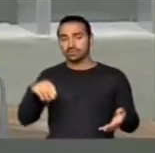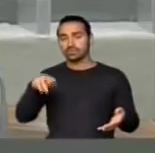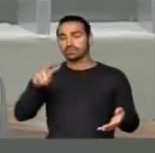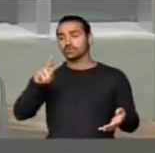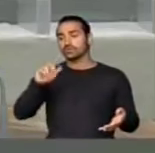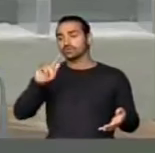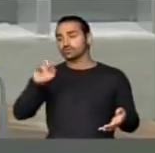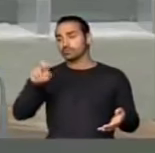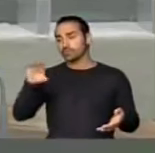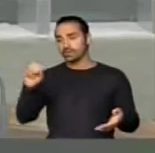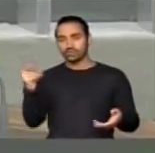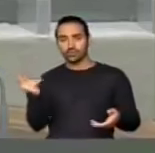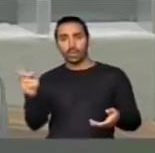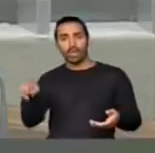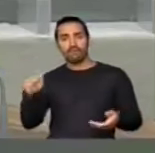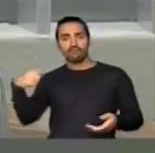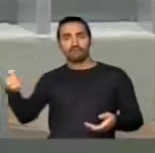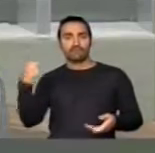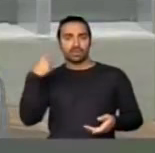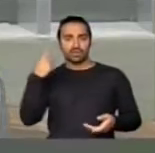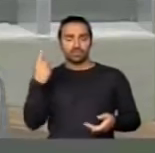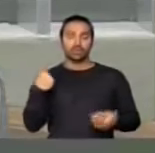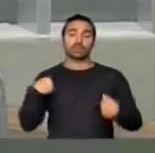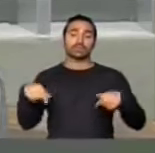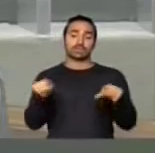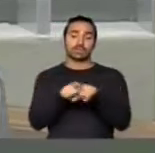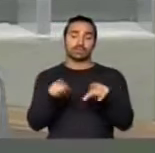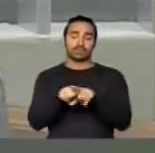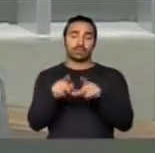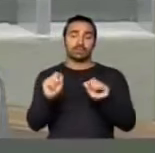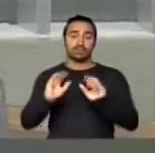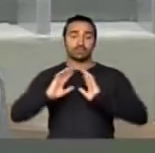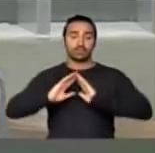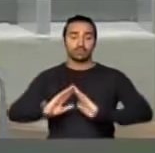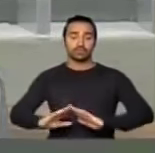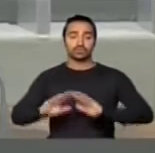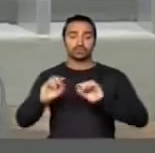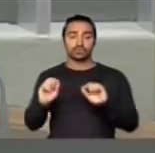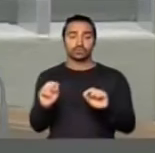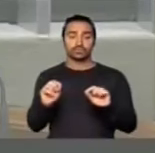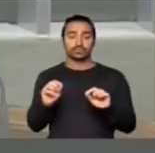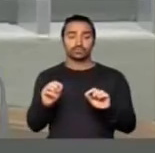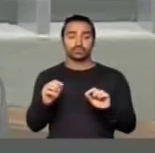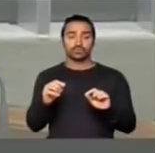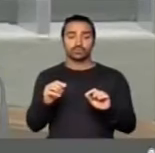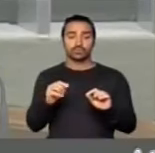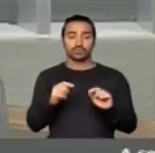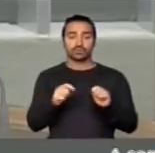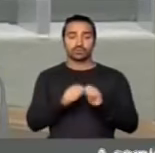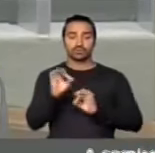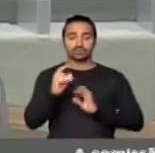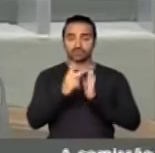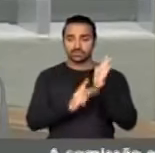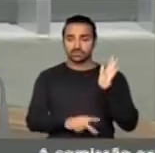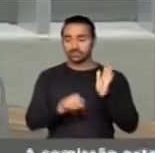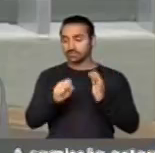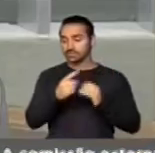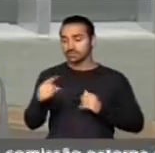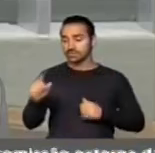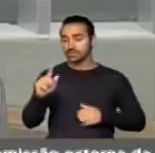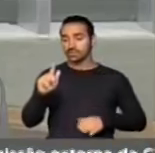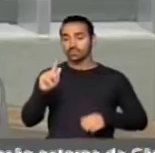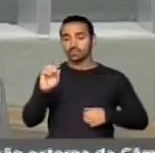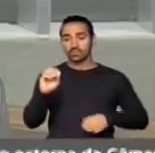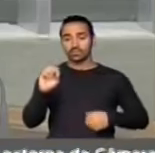vereadores, Gilberto Ganga, e também solicitando das nossas emendas para a cidade de São Gotardo. E